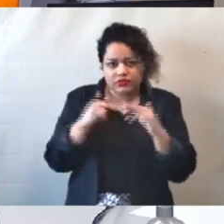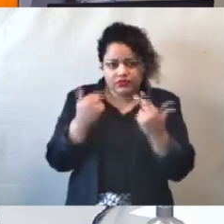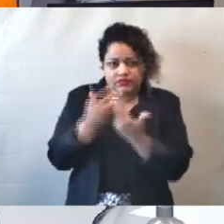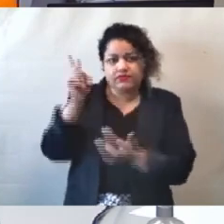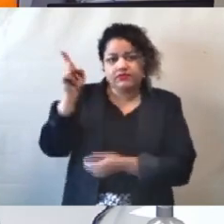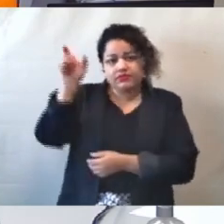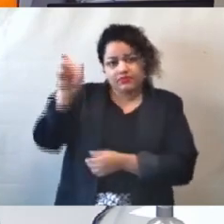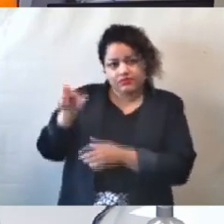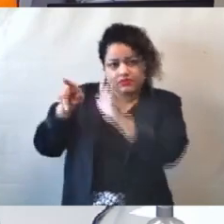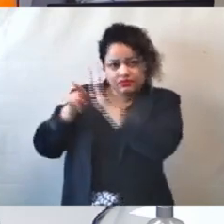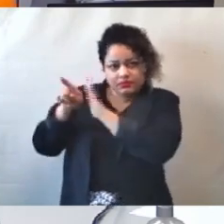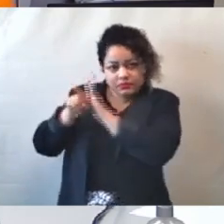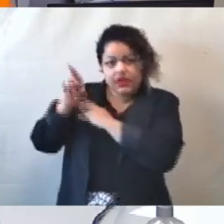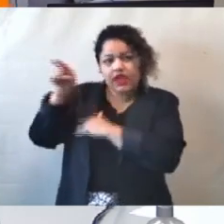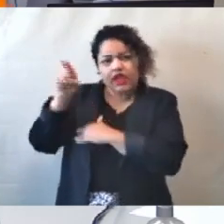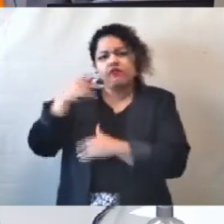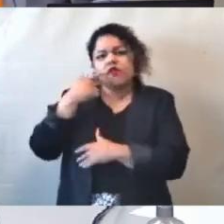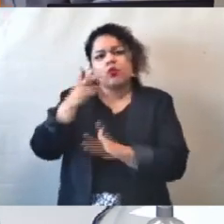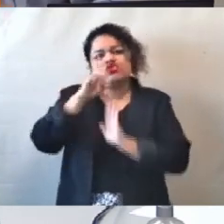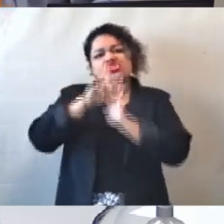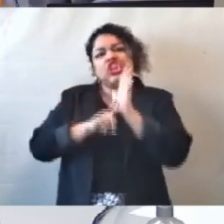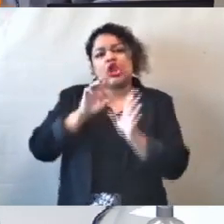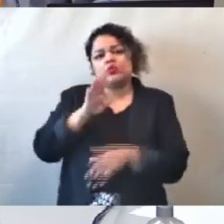legal de permanecer em silêncio.